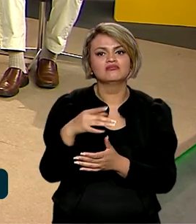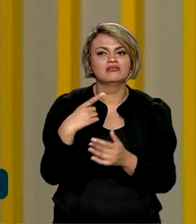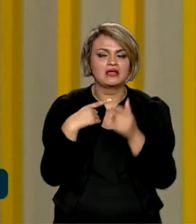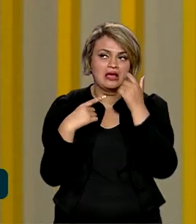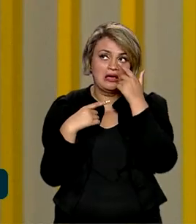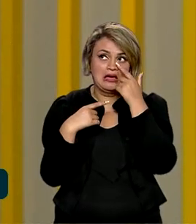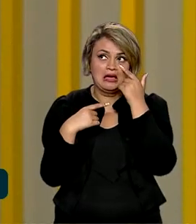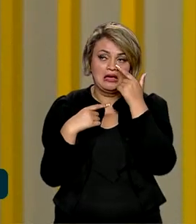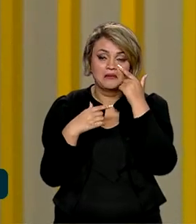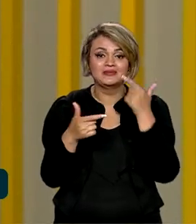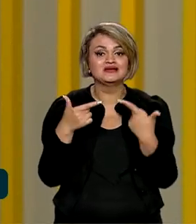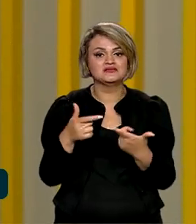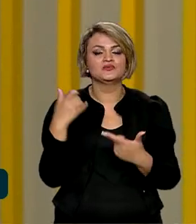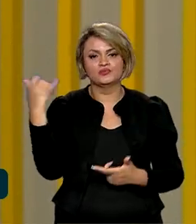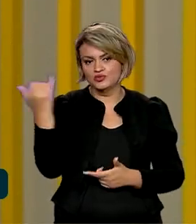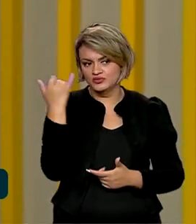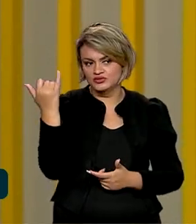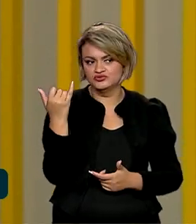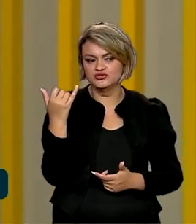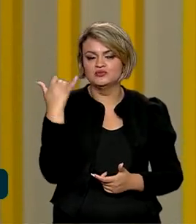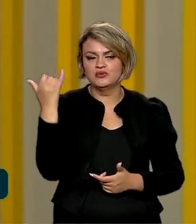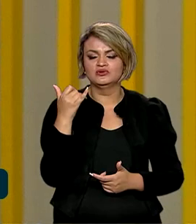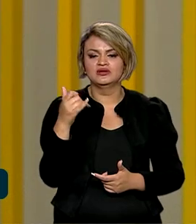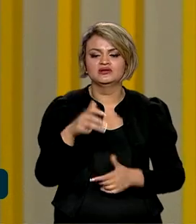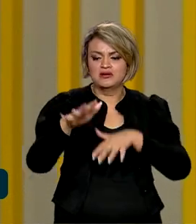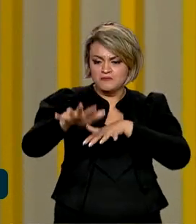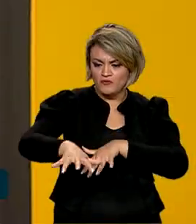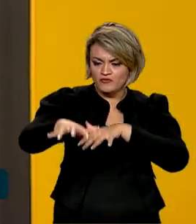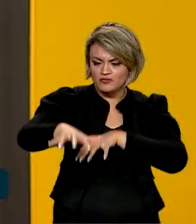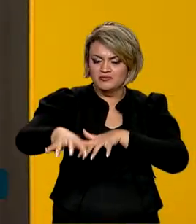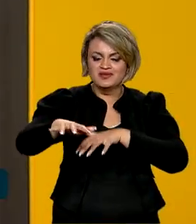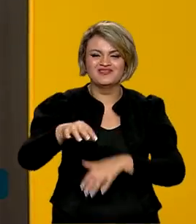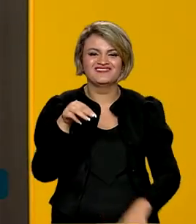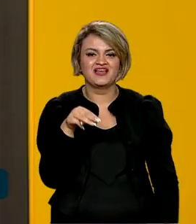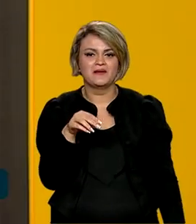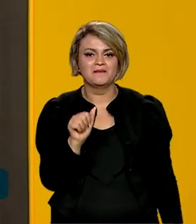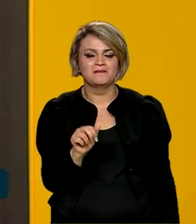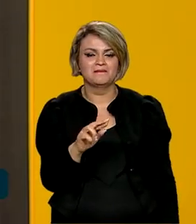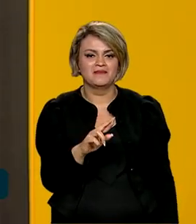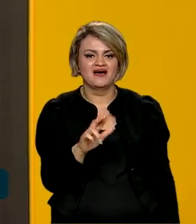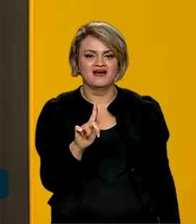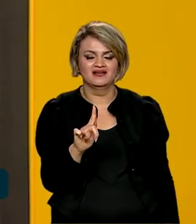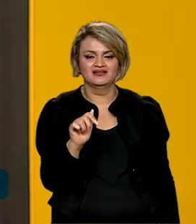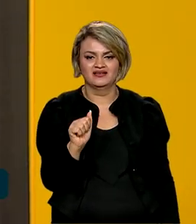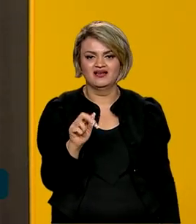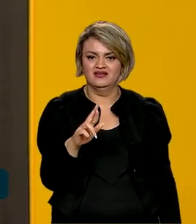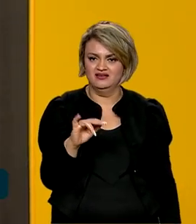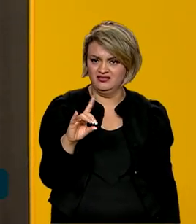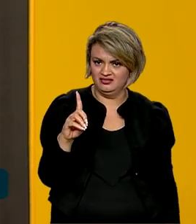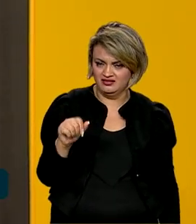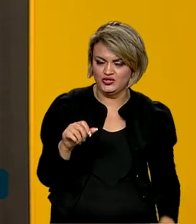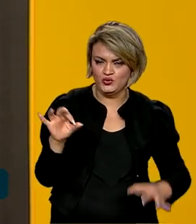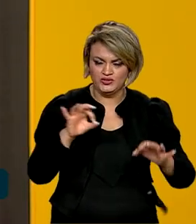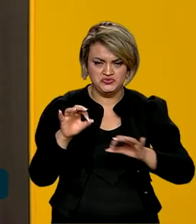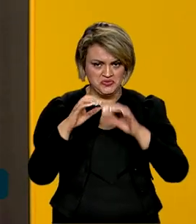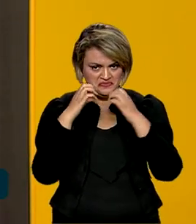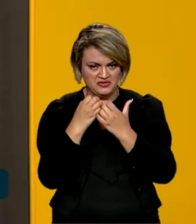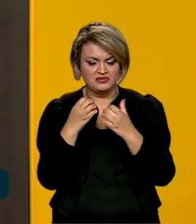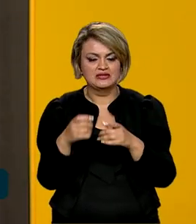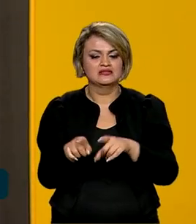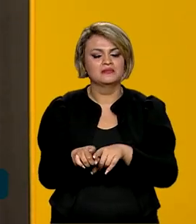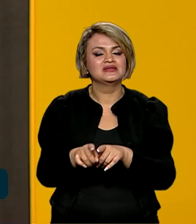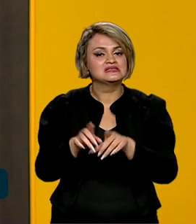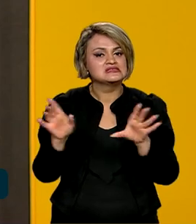bastante importante aí na Marcha das Margaridas que nós tivemos essa semana, não apenas na organização do evento, mas principalmente